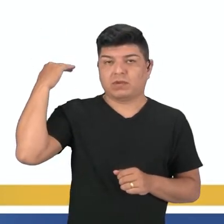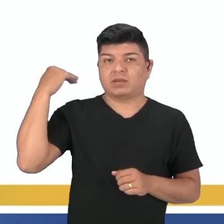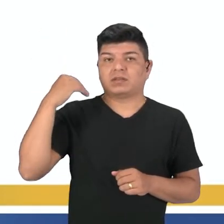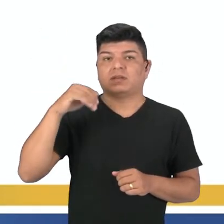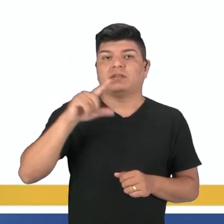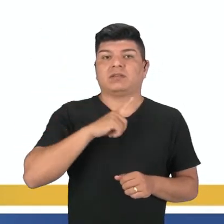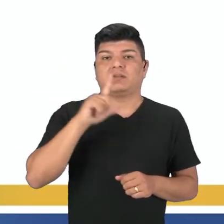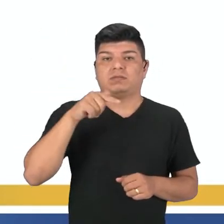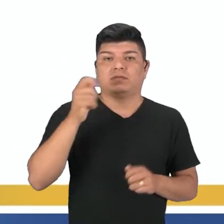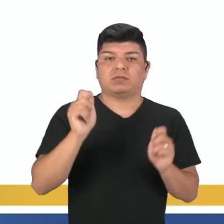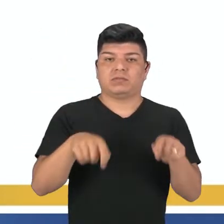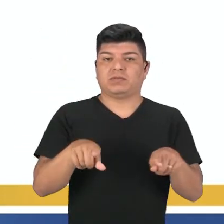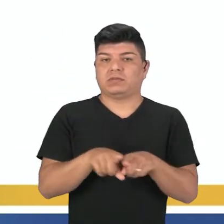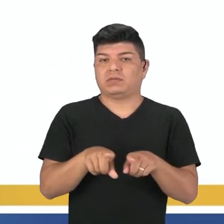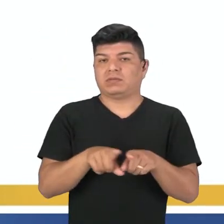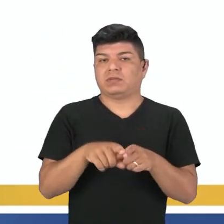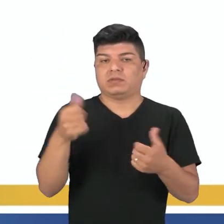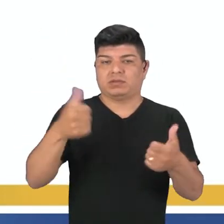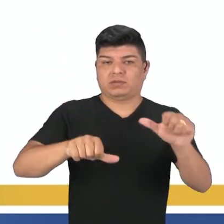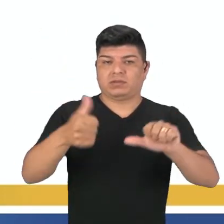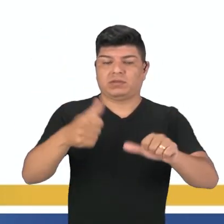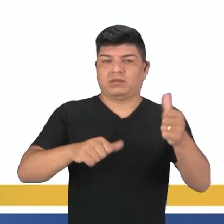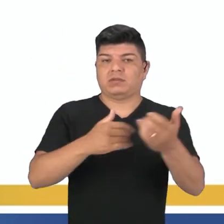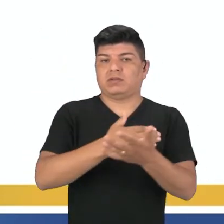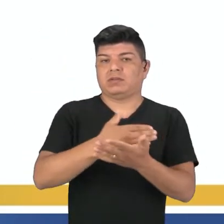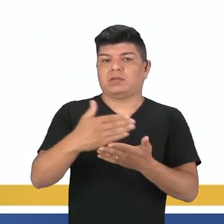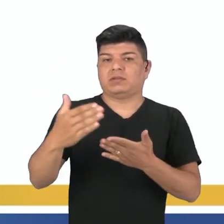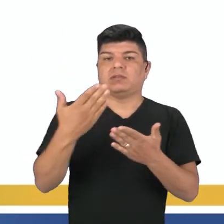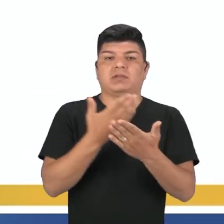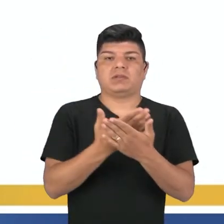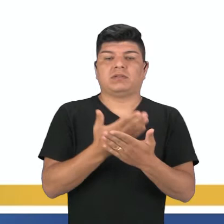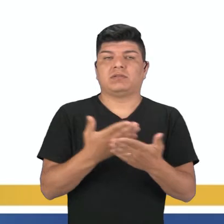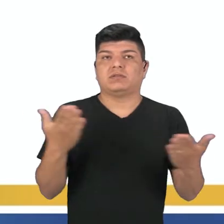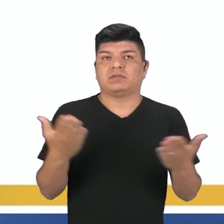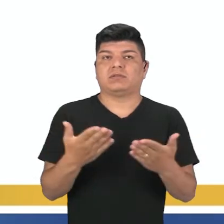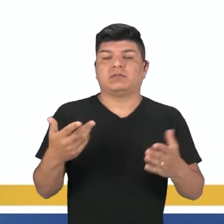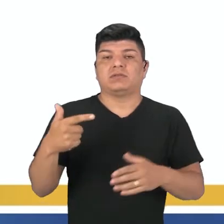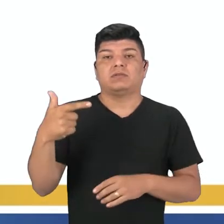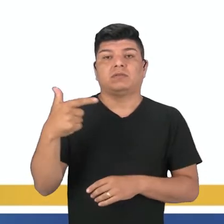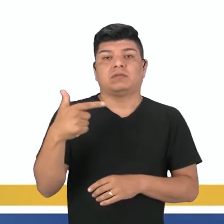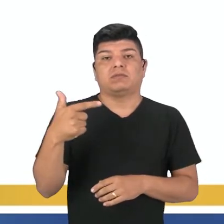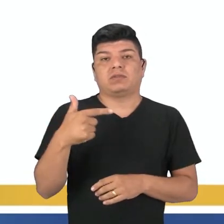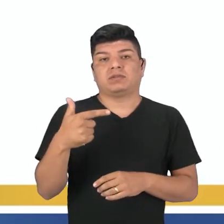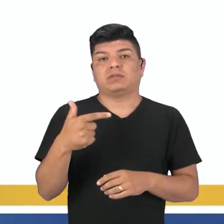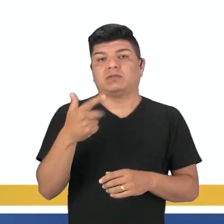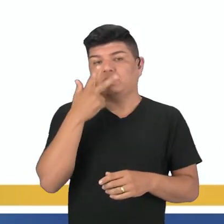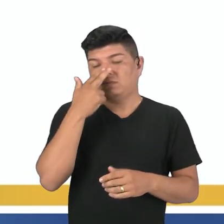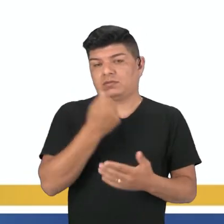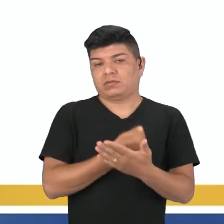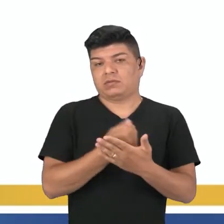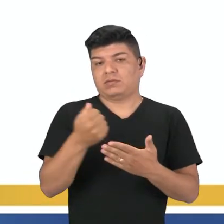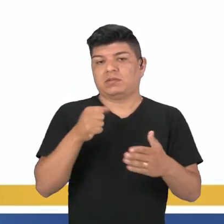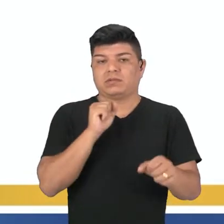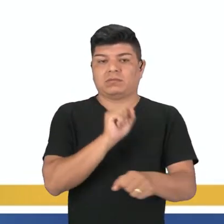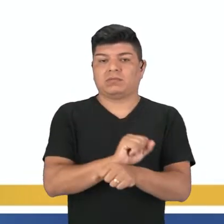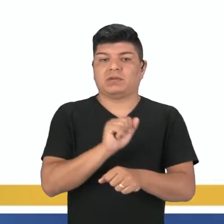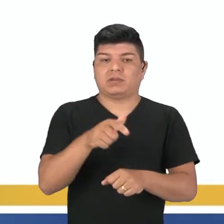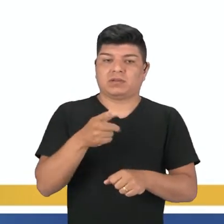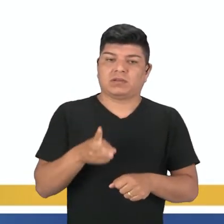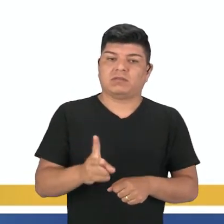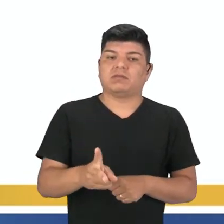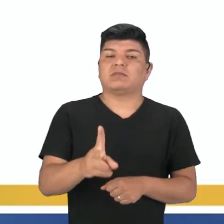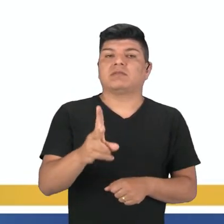existe uma outra possibilidade que foi a que a avaliou no início da aula de hoje. Uma segunda ação interrompera uma ação que estava em